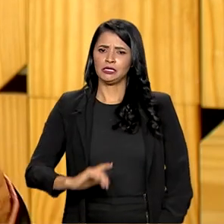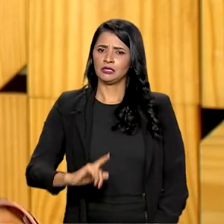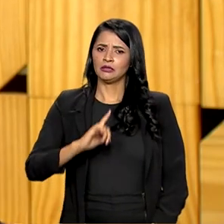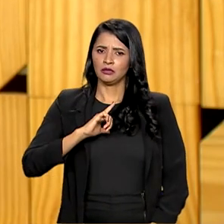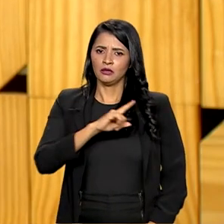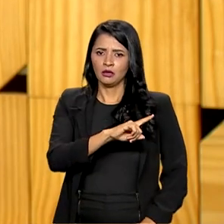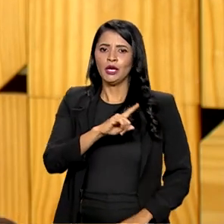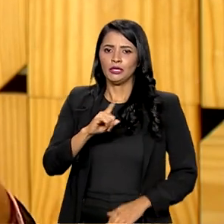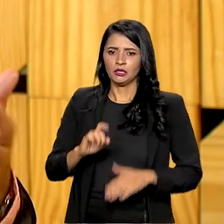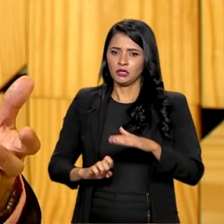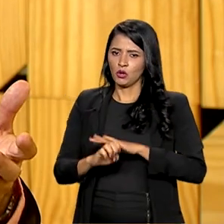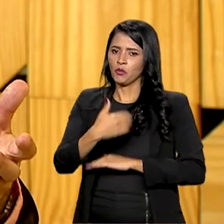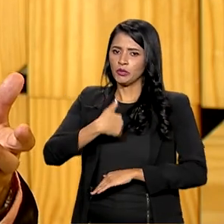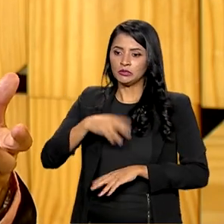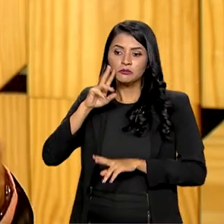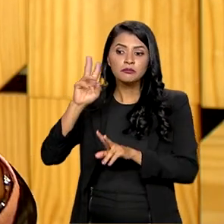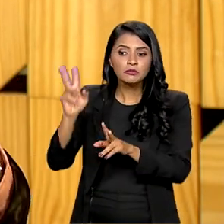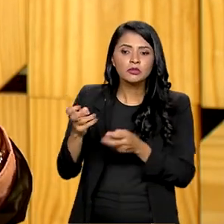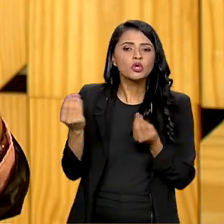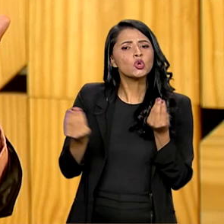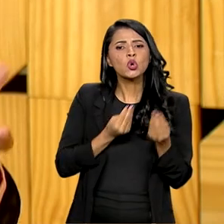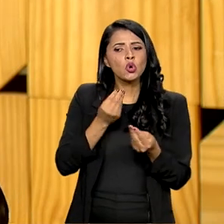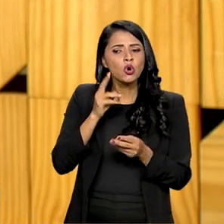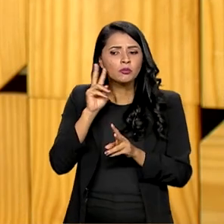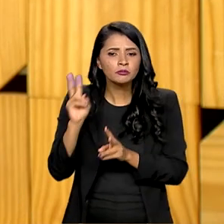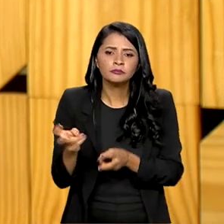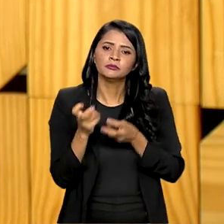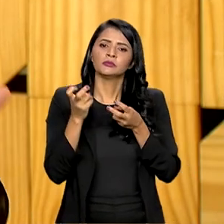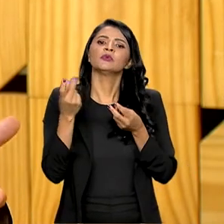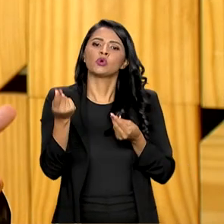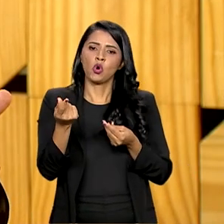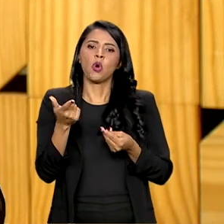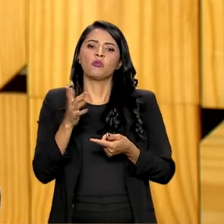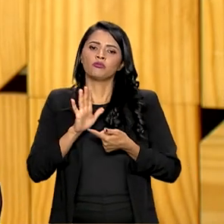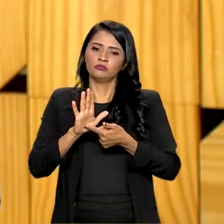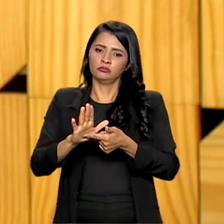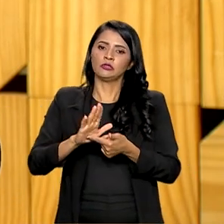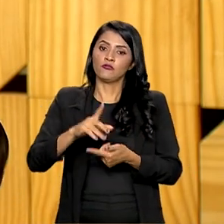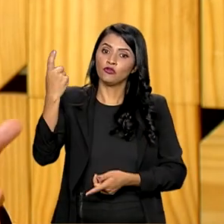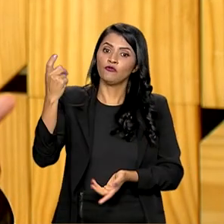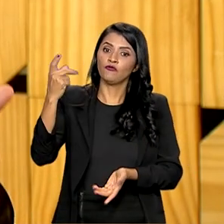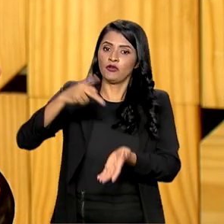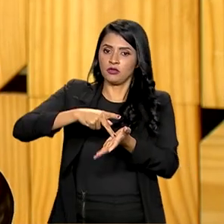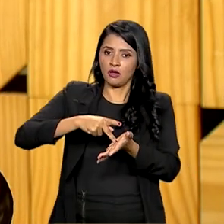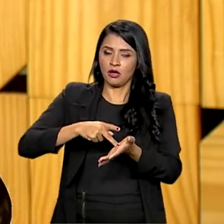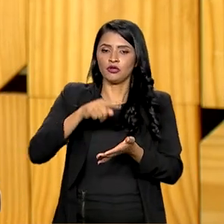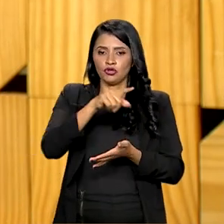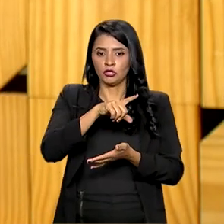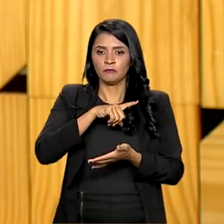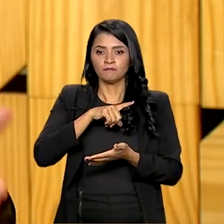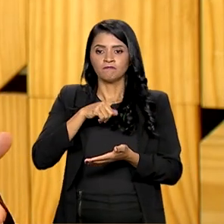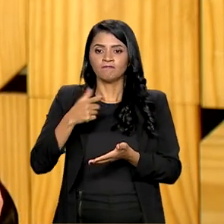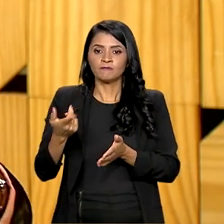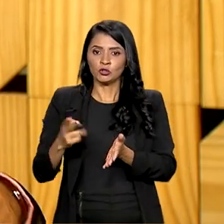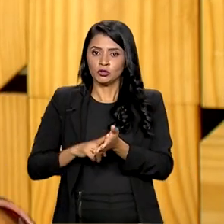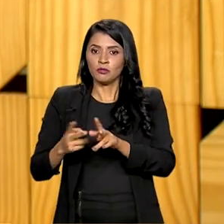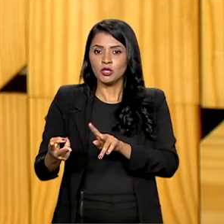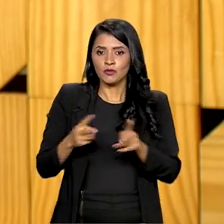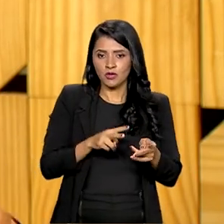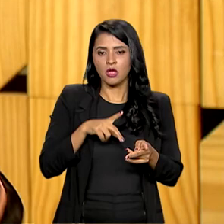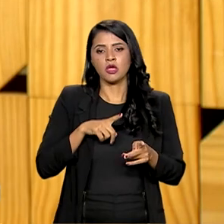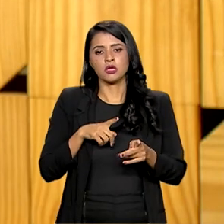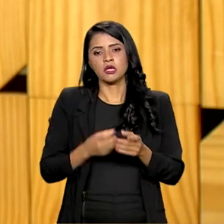reconhecer essa população e reconhece como? Fazendo um gesto objetivo e concreto, traduzindo esse reconhecimento em políticas